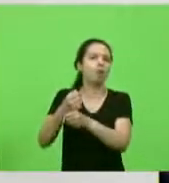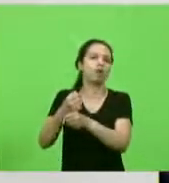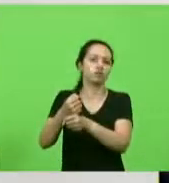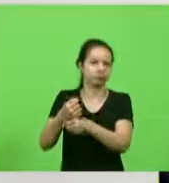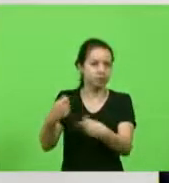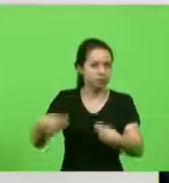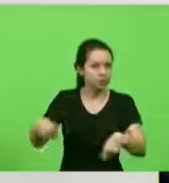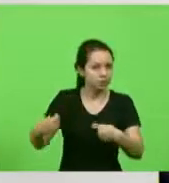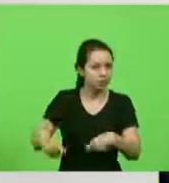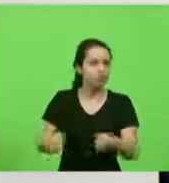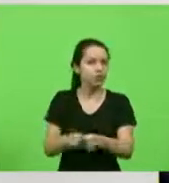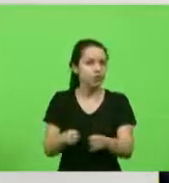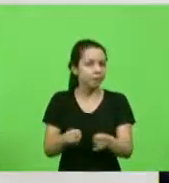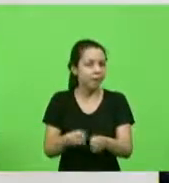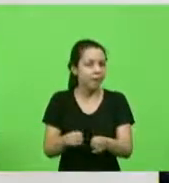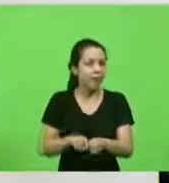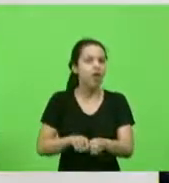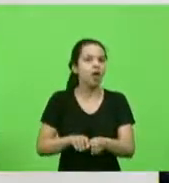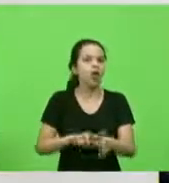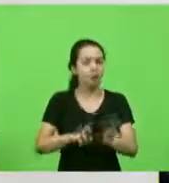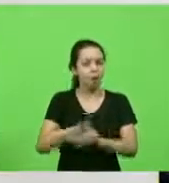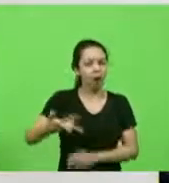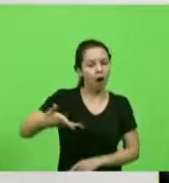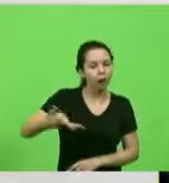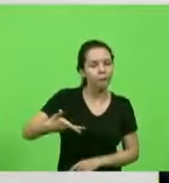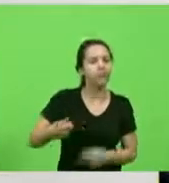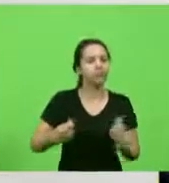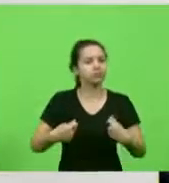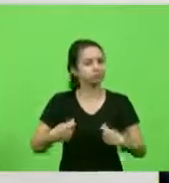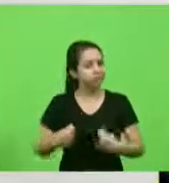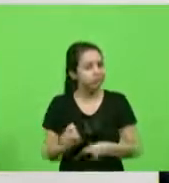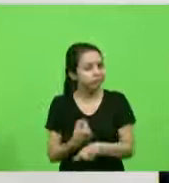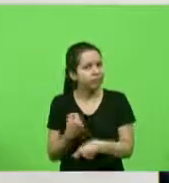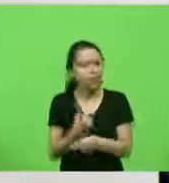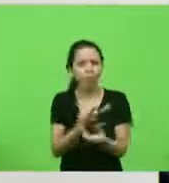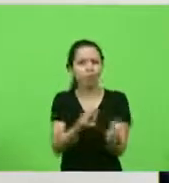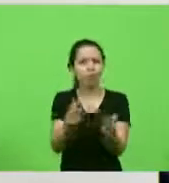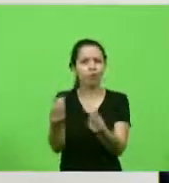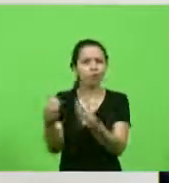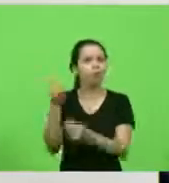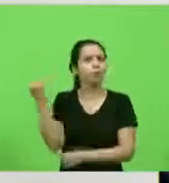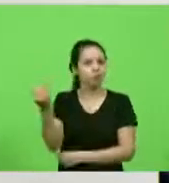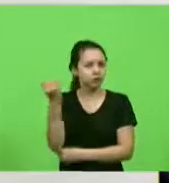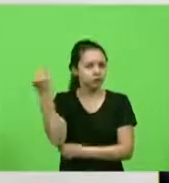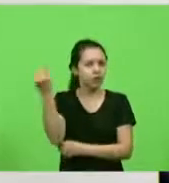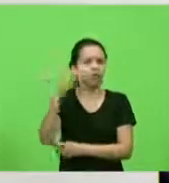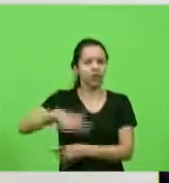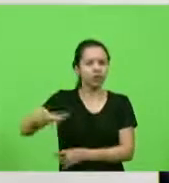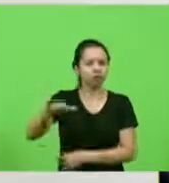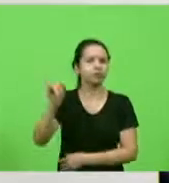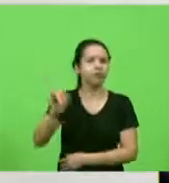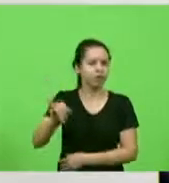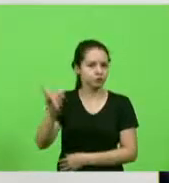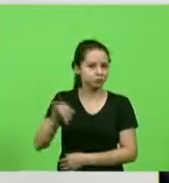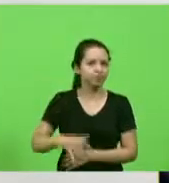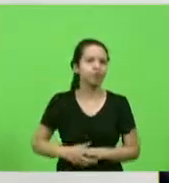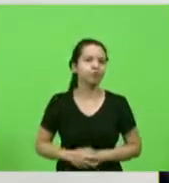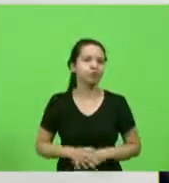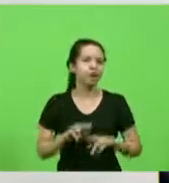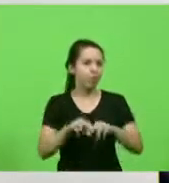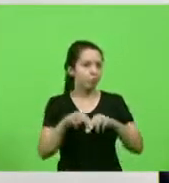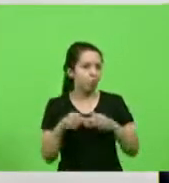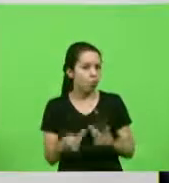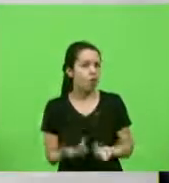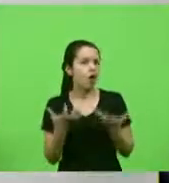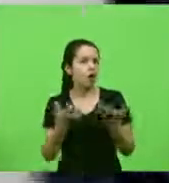Expressa, enfim, várias obras importantes para o nosso Estado, para a região do Vale Itajaí. Por isso, quero muito agradecer a